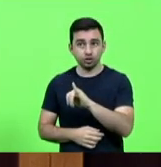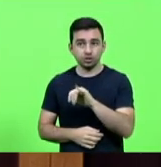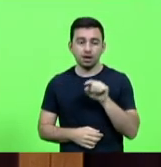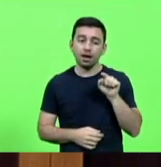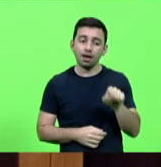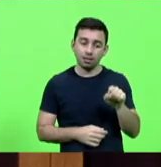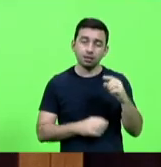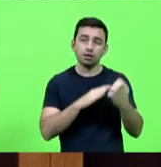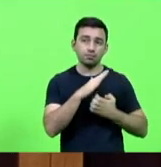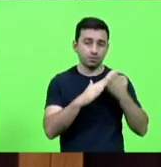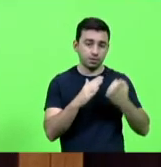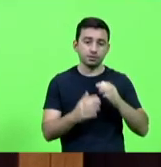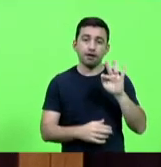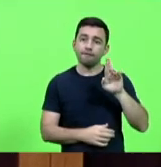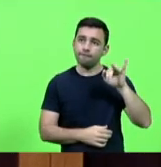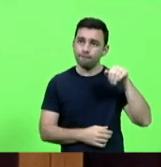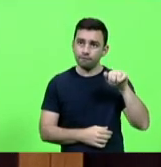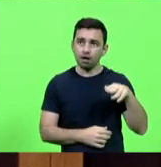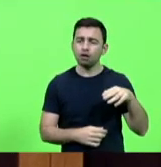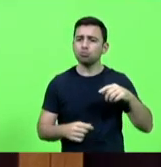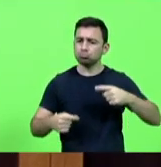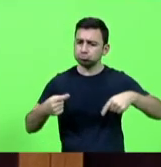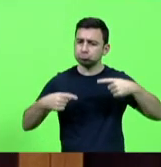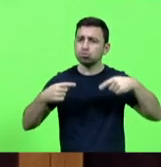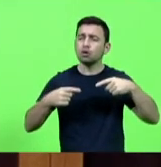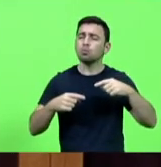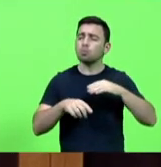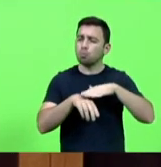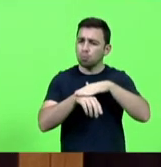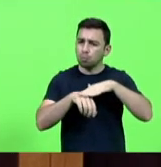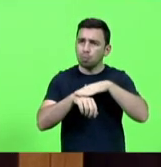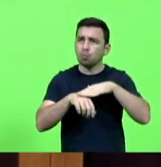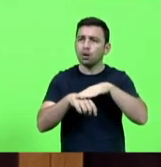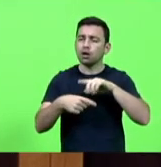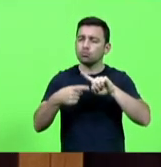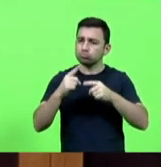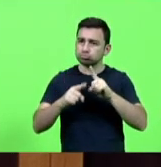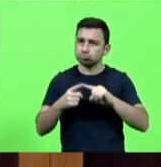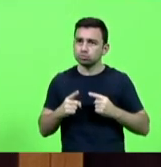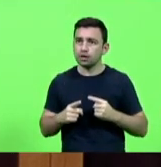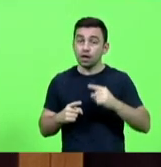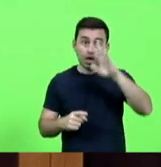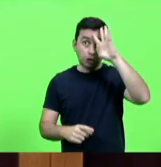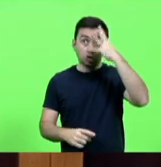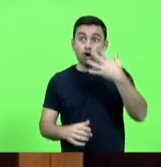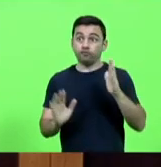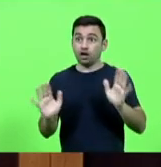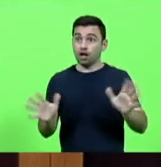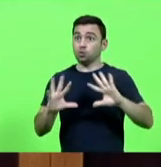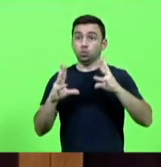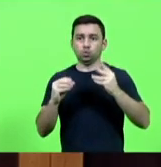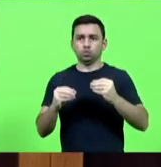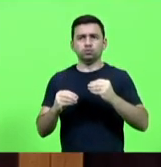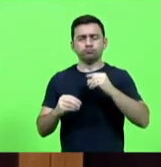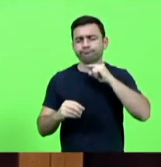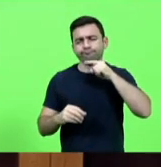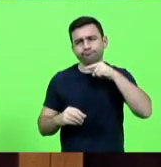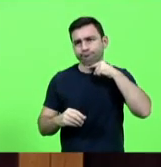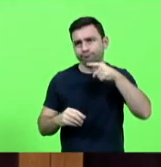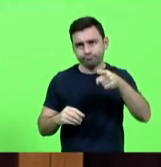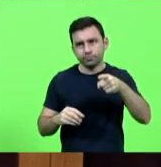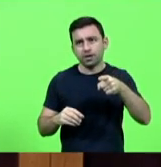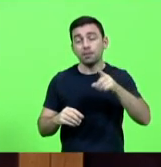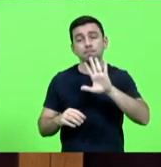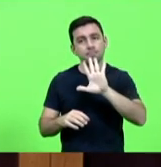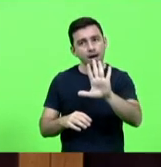avançando e vão continuar avançando as soluções não estão prontas não estão mesmo e não são